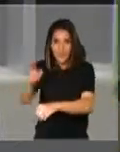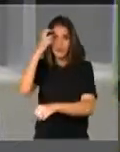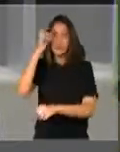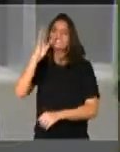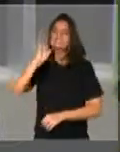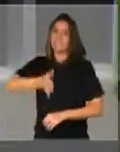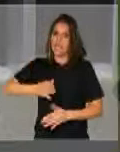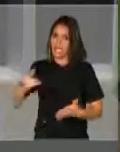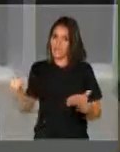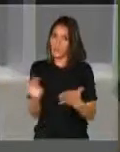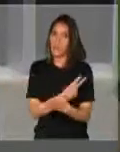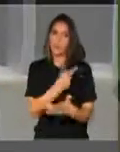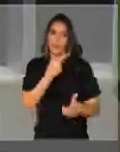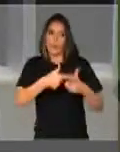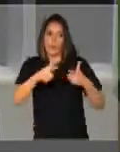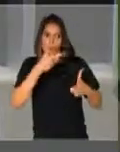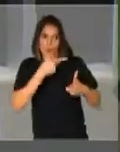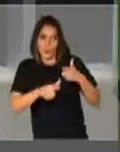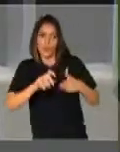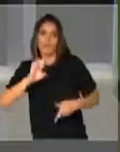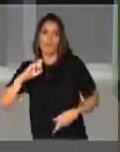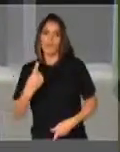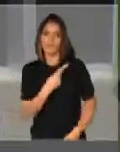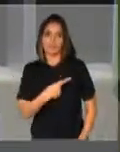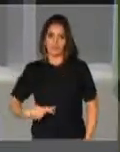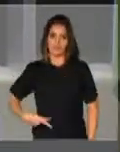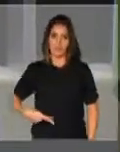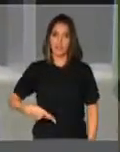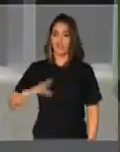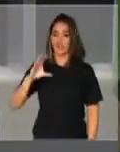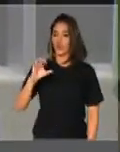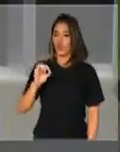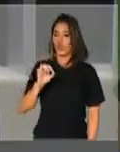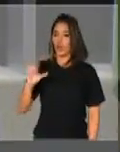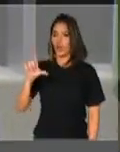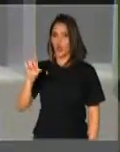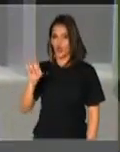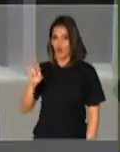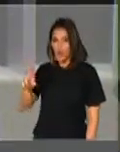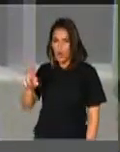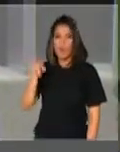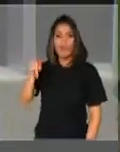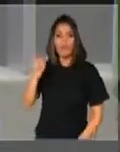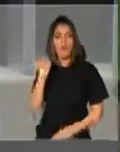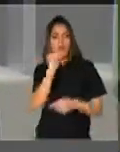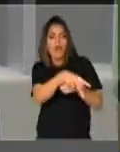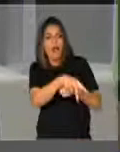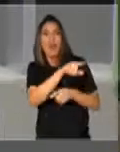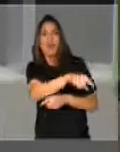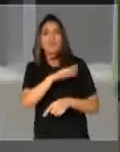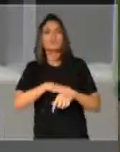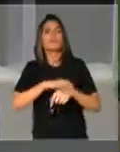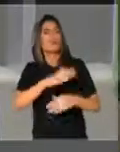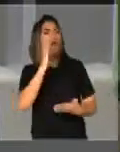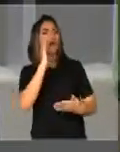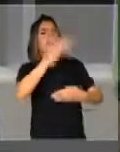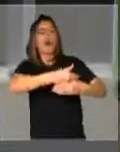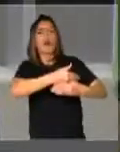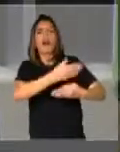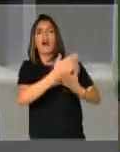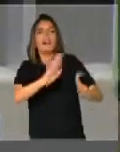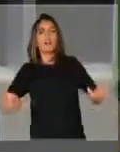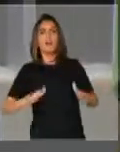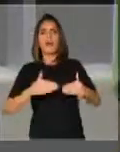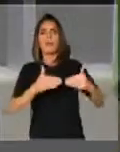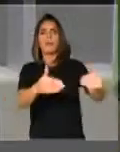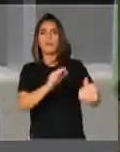reveses. Quando o ex-presidente Fernando Collor assumiu, uma das suas atitudes foi justamente a extinção do